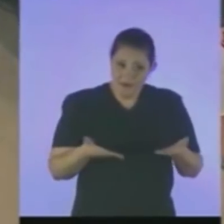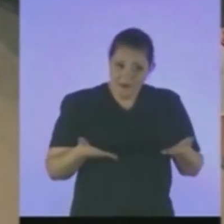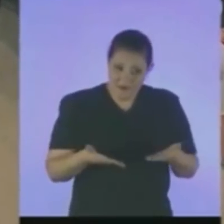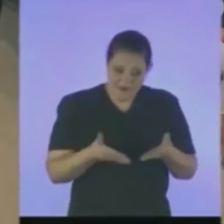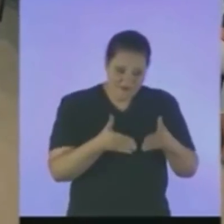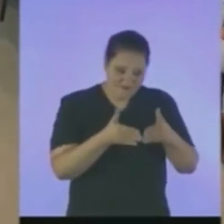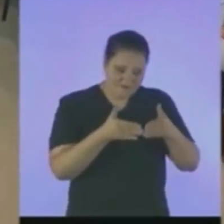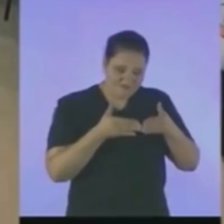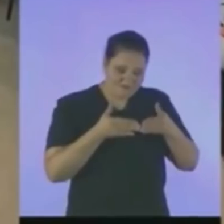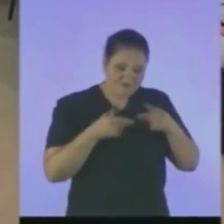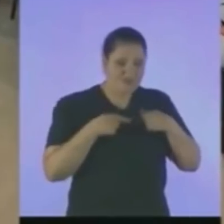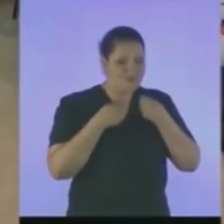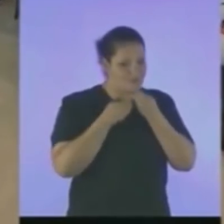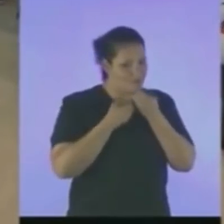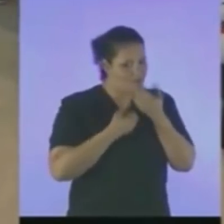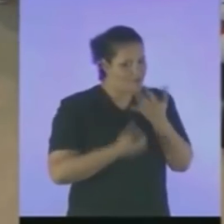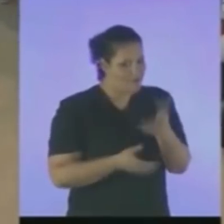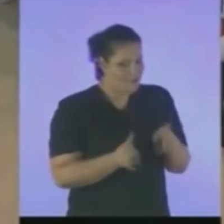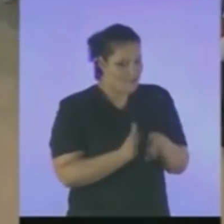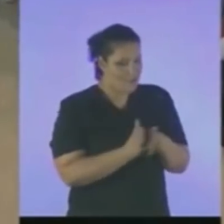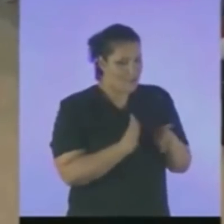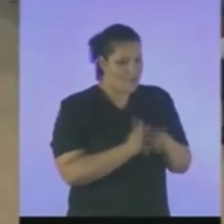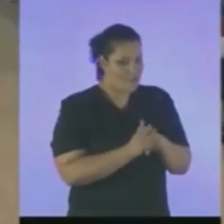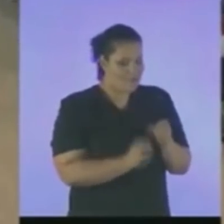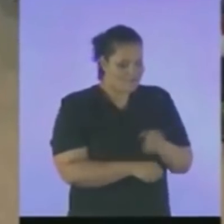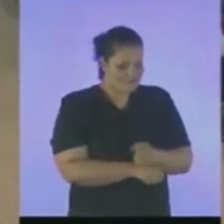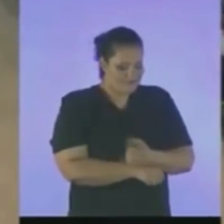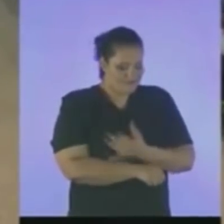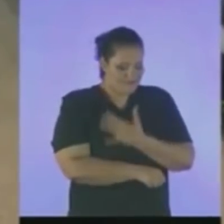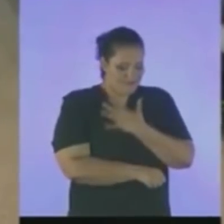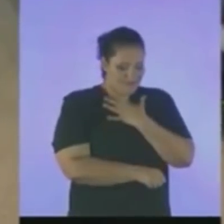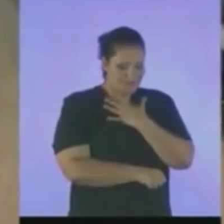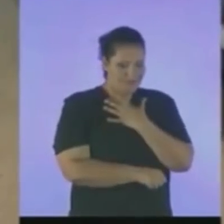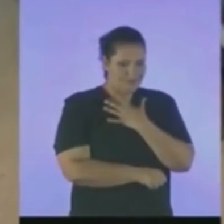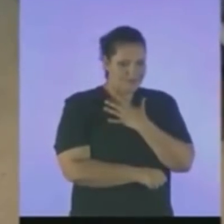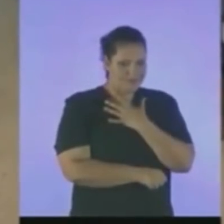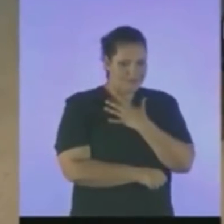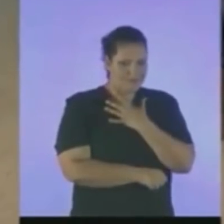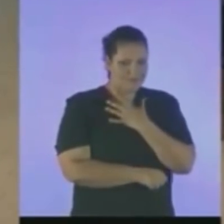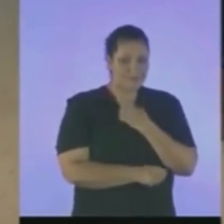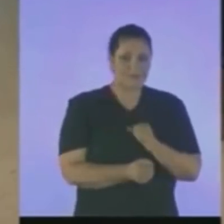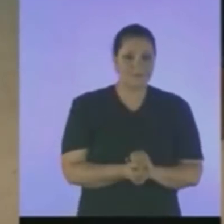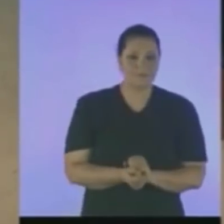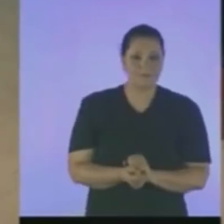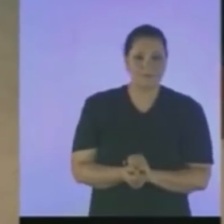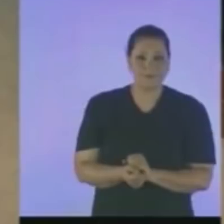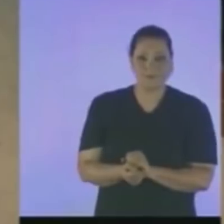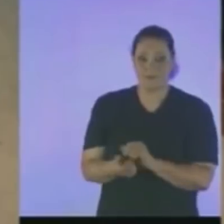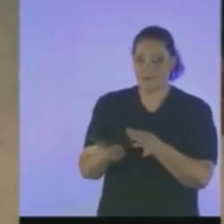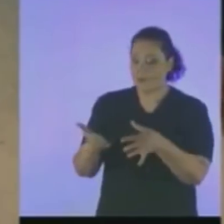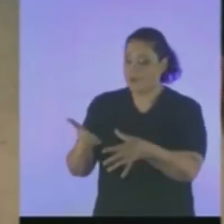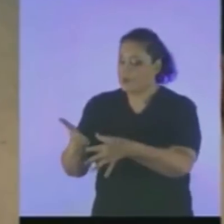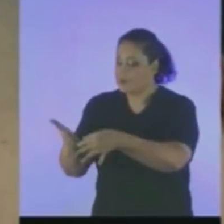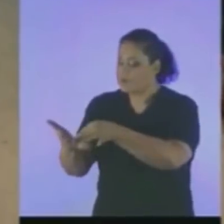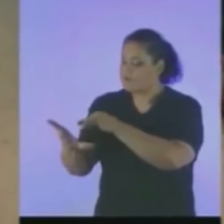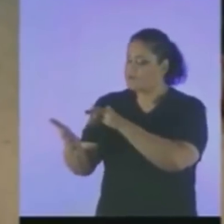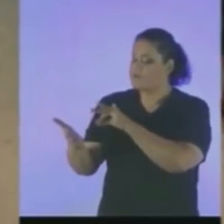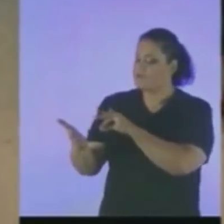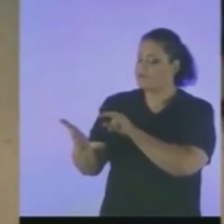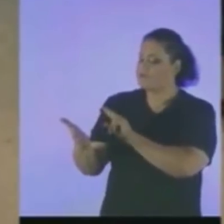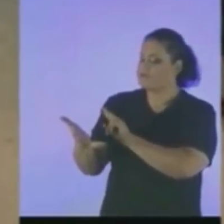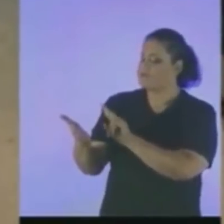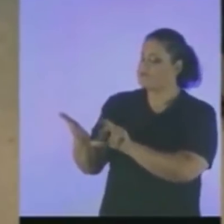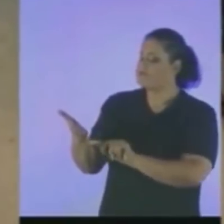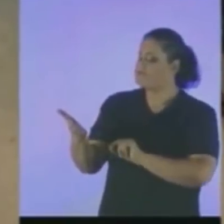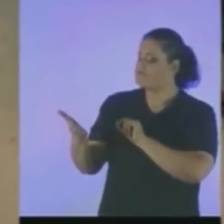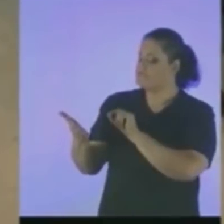contá-la Com a minha própria emoção A página foi intitulada